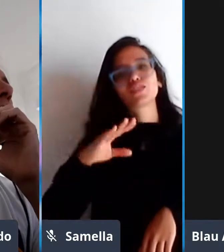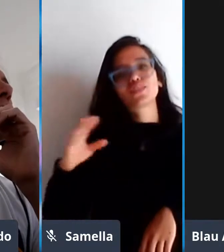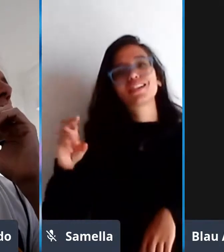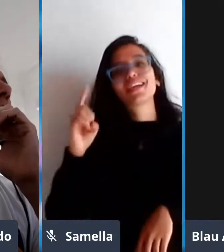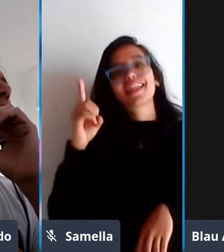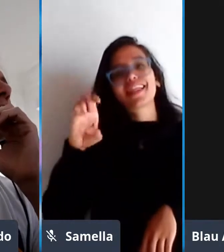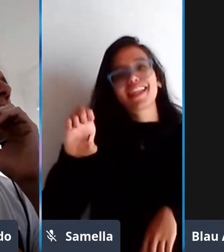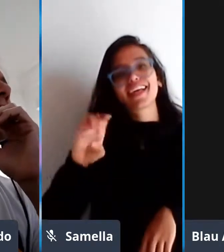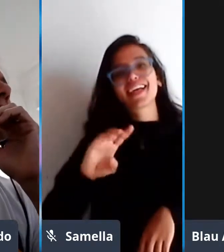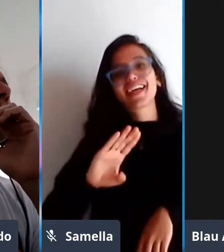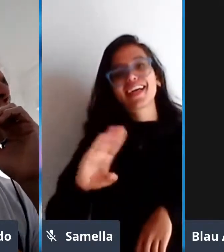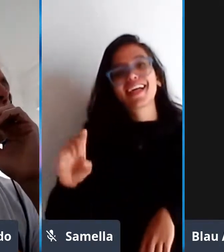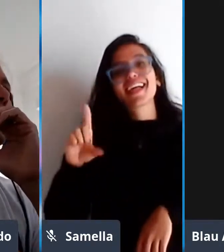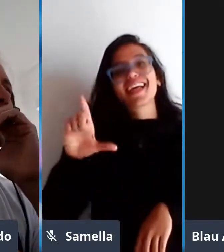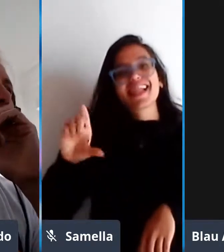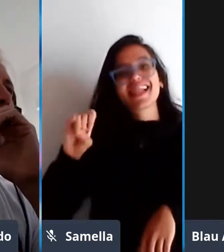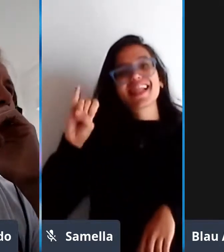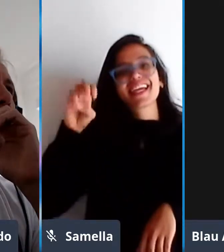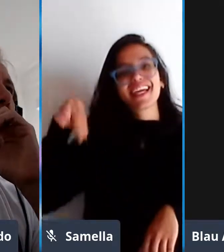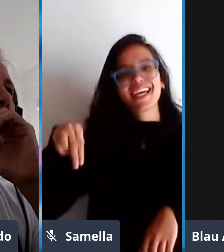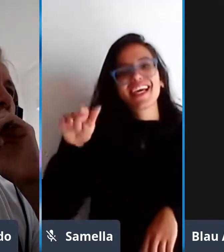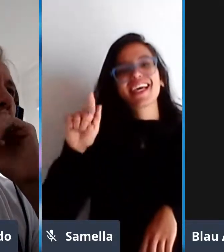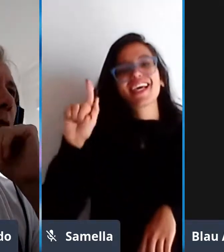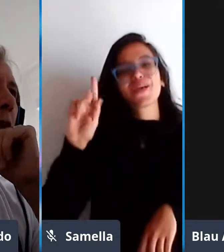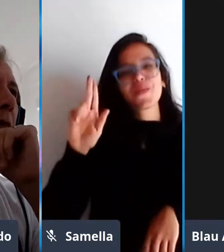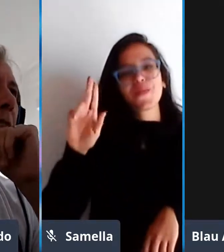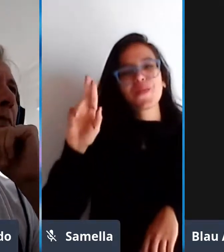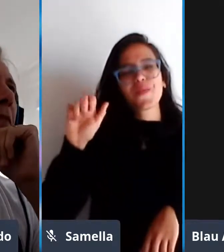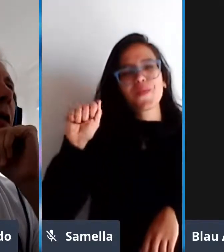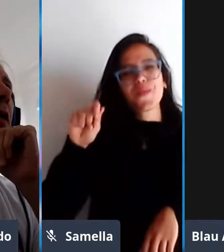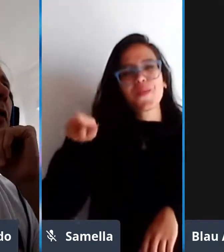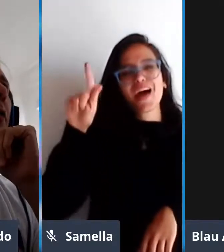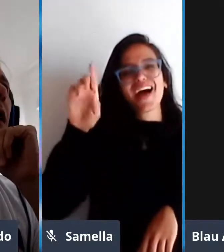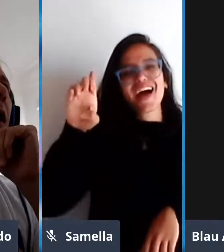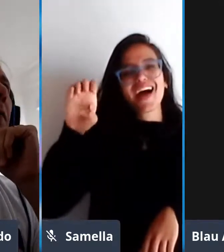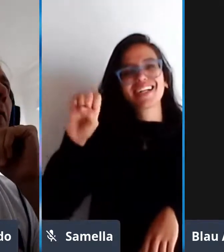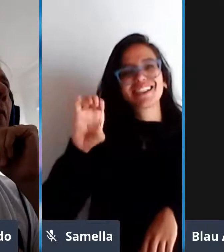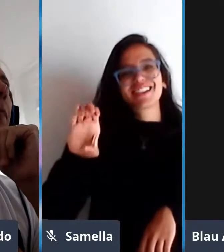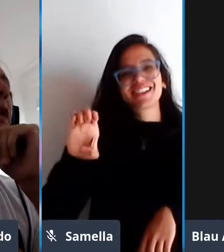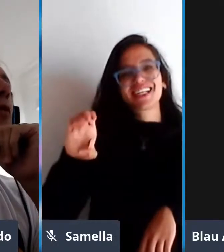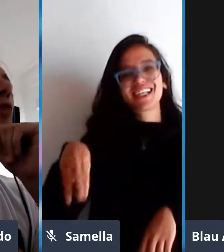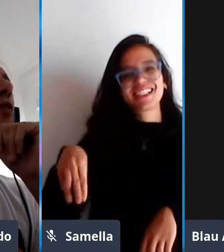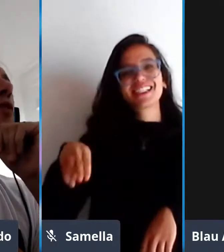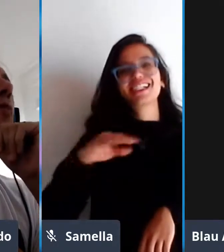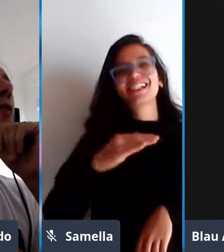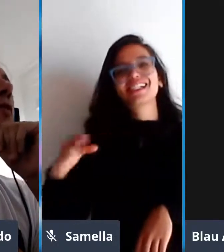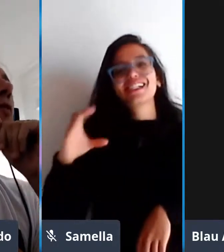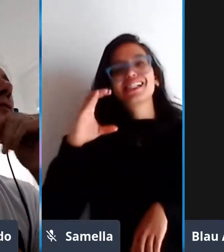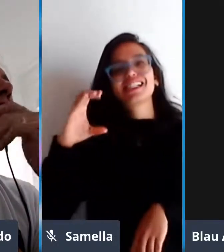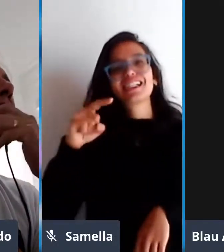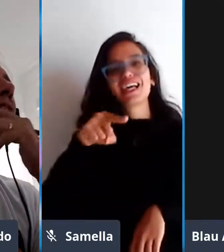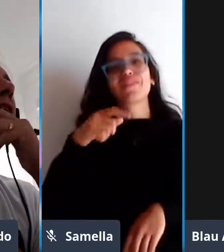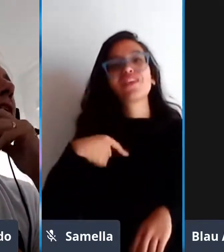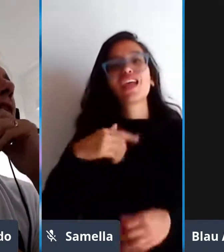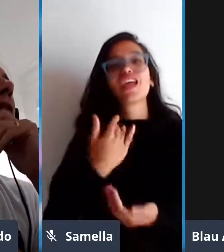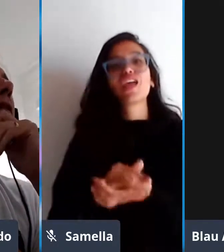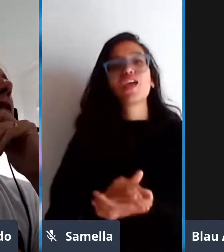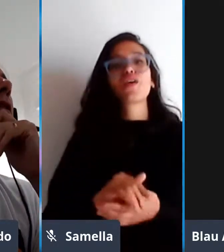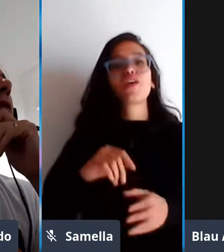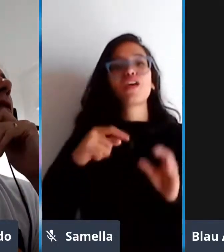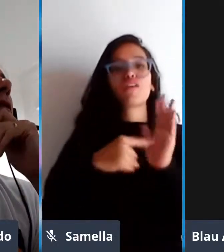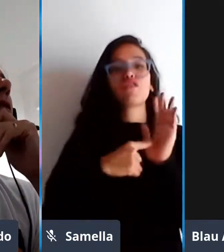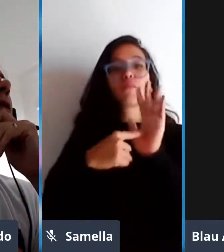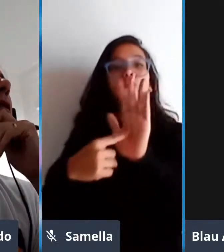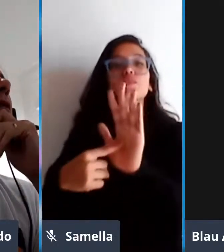rapidão vou mostrar a lista pra vocês compartilhar minha tela agora tá pra que todos possam ver